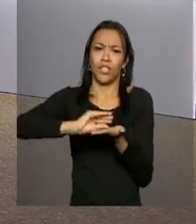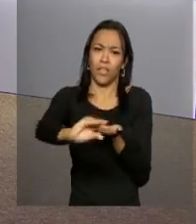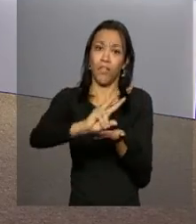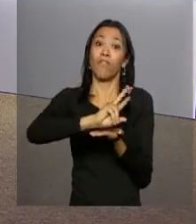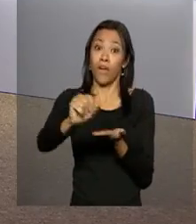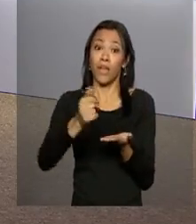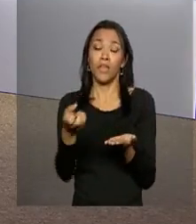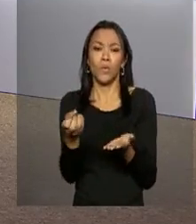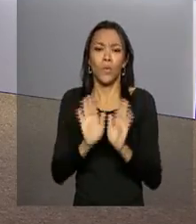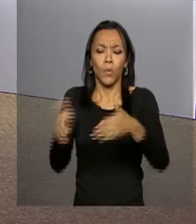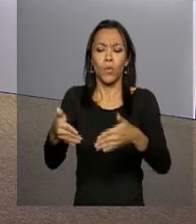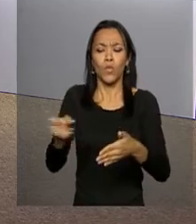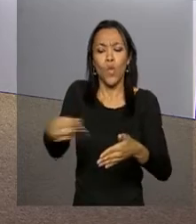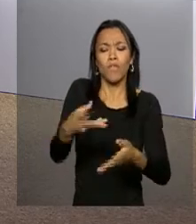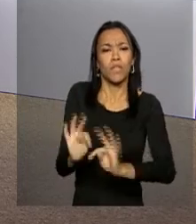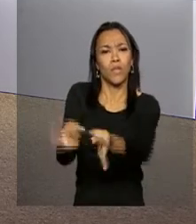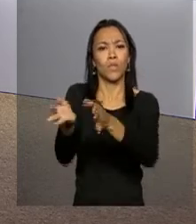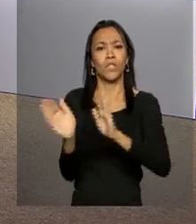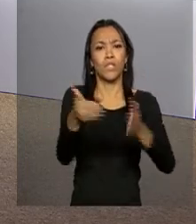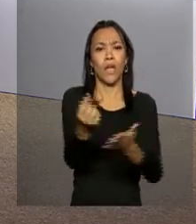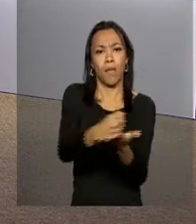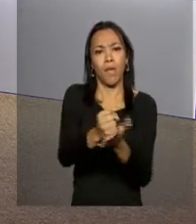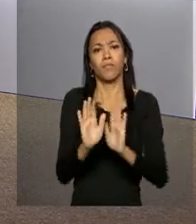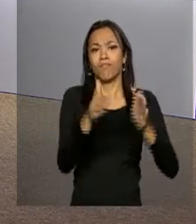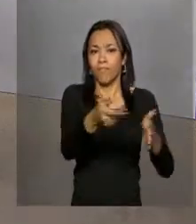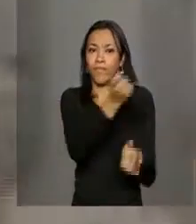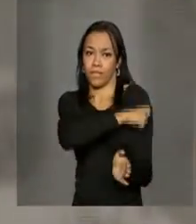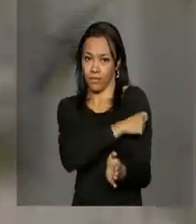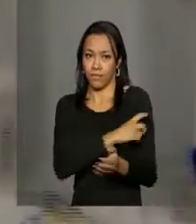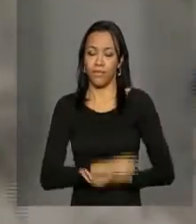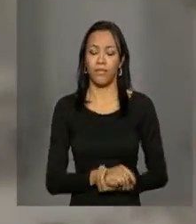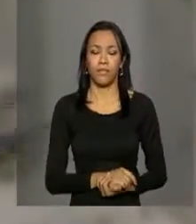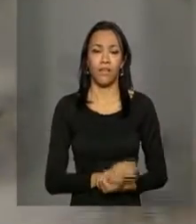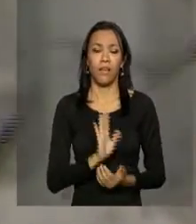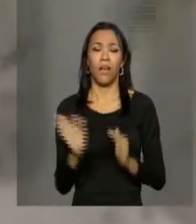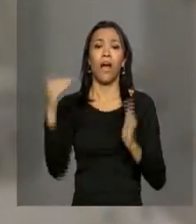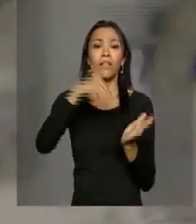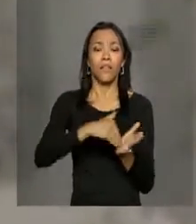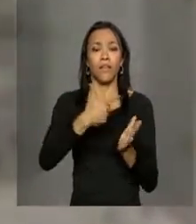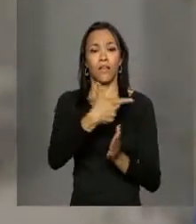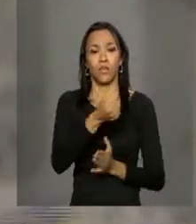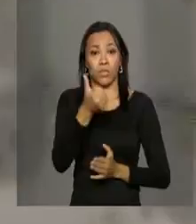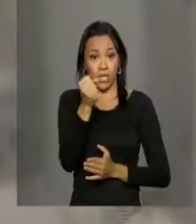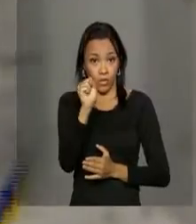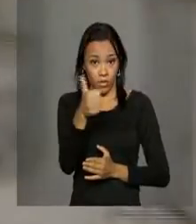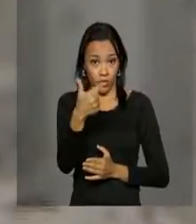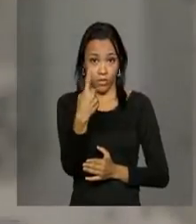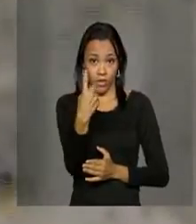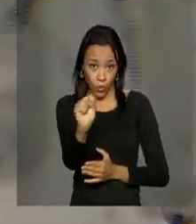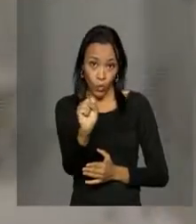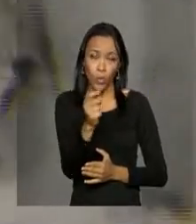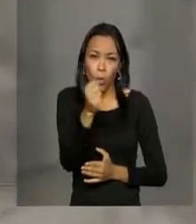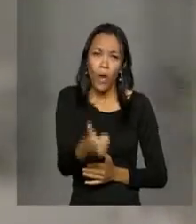desenvolvimento de novas tecnologias, remédios e vacinas. Até 2018, o governo vai investir quase 650